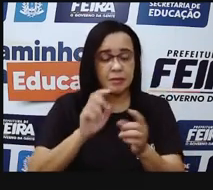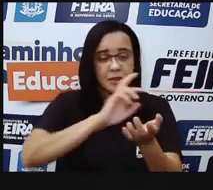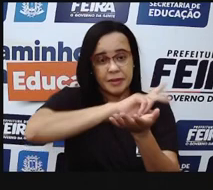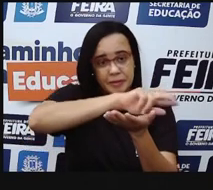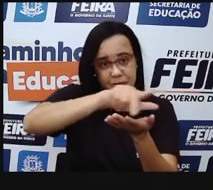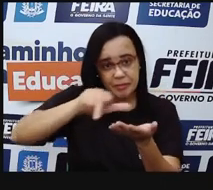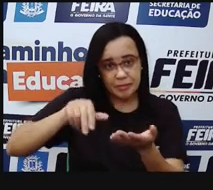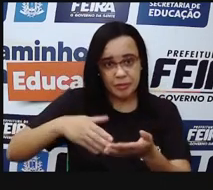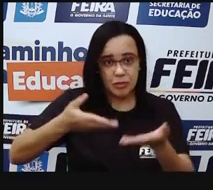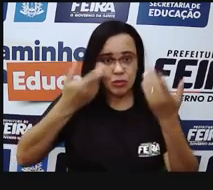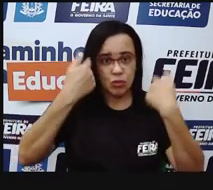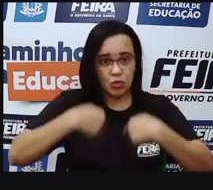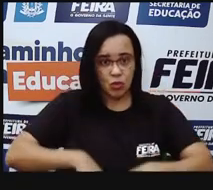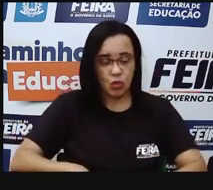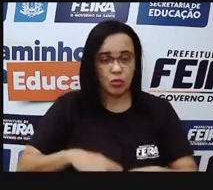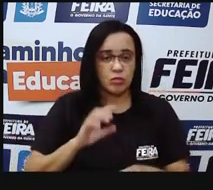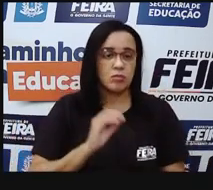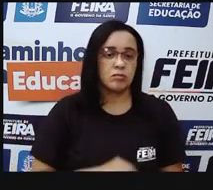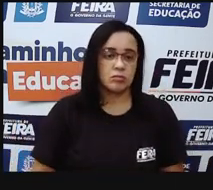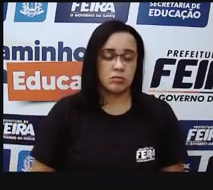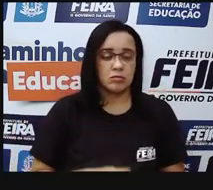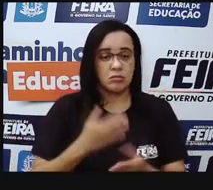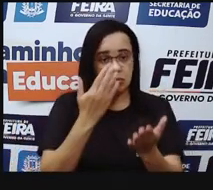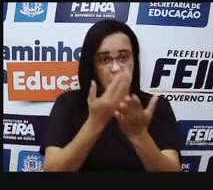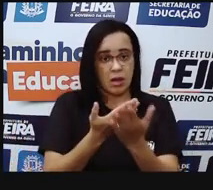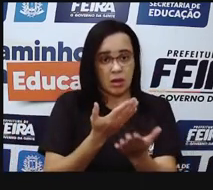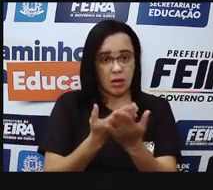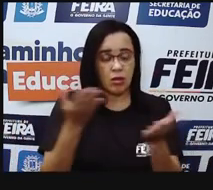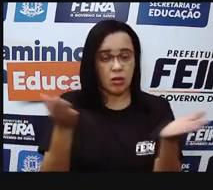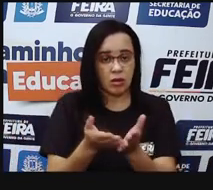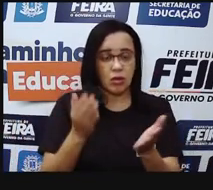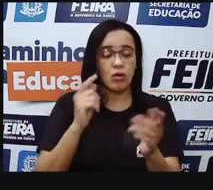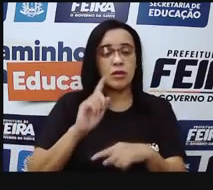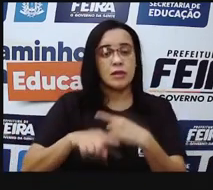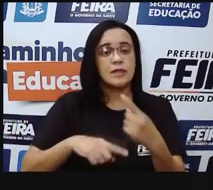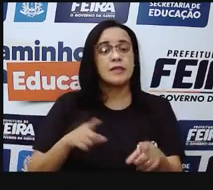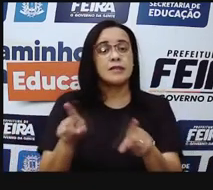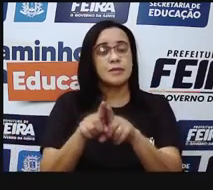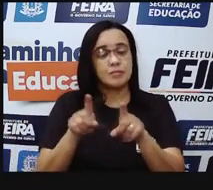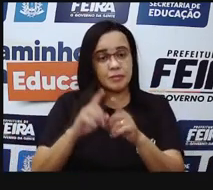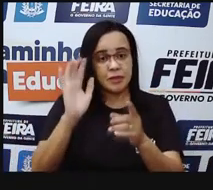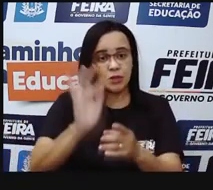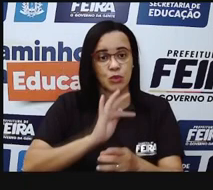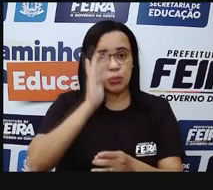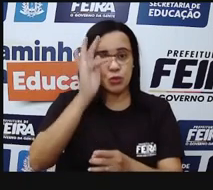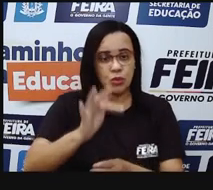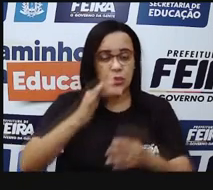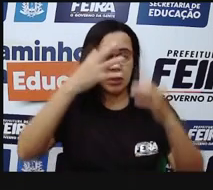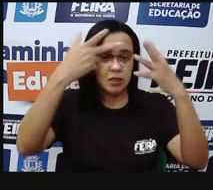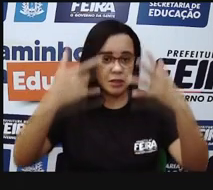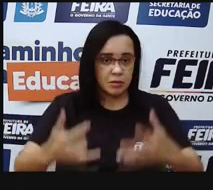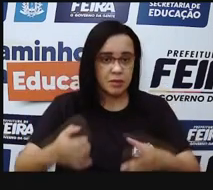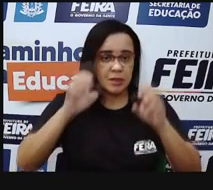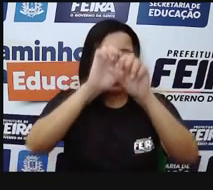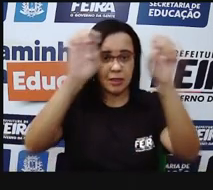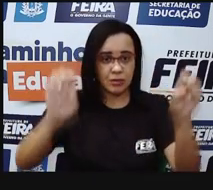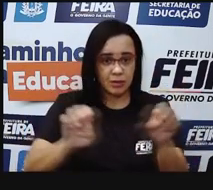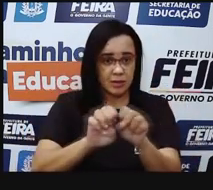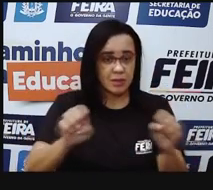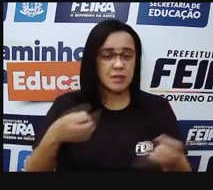Então, nessa aula, nas nossas próximas aulas, nós vamos falar um pouco mais sobre o nosso sistema nervoso.